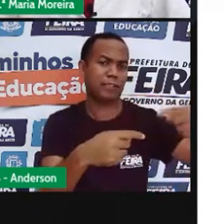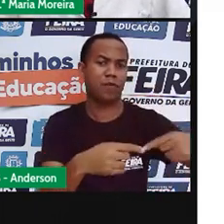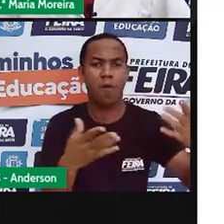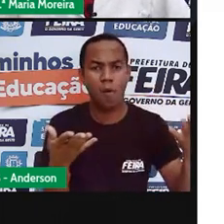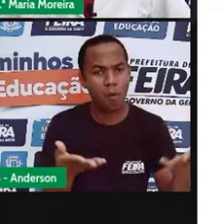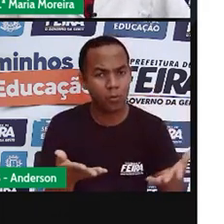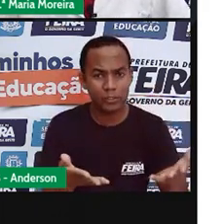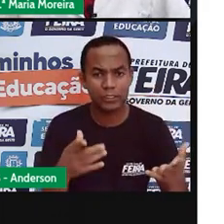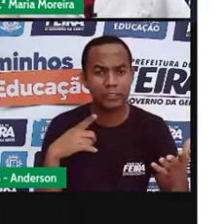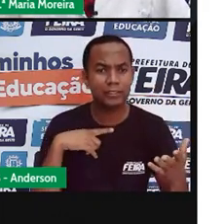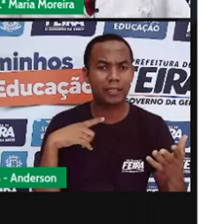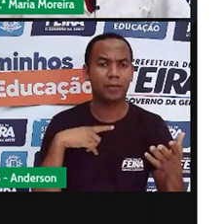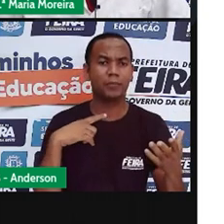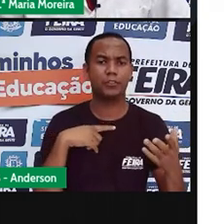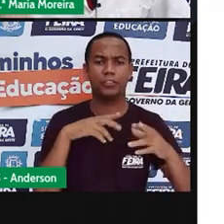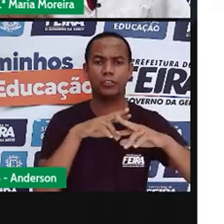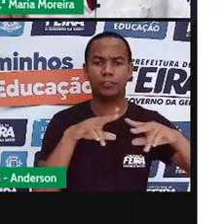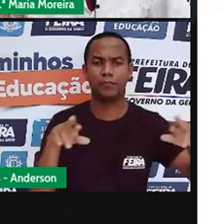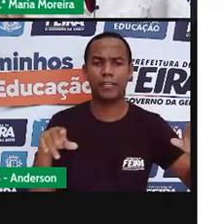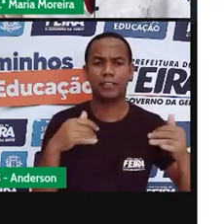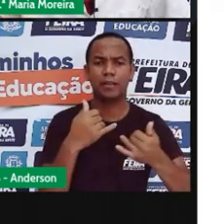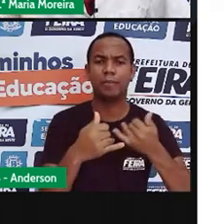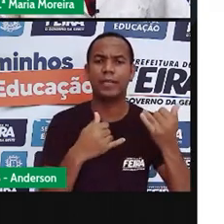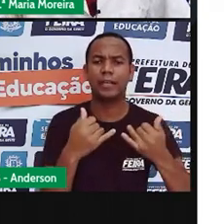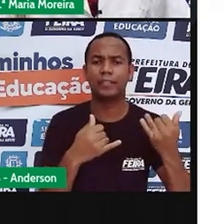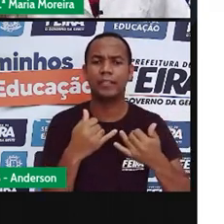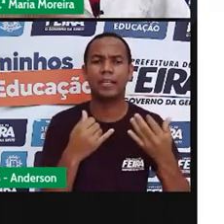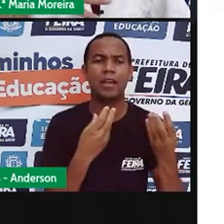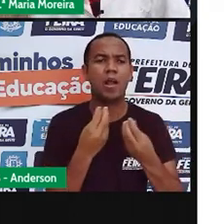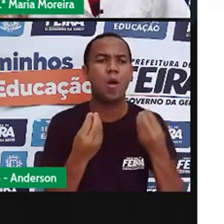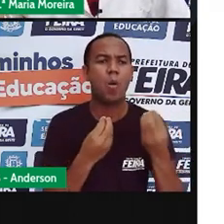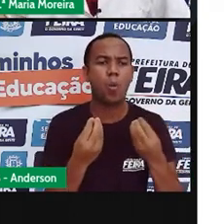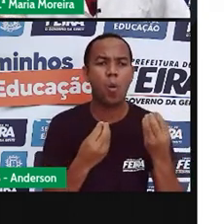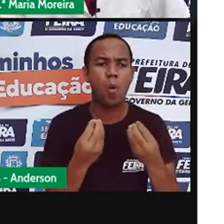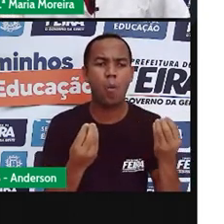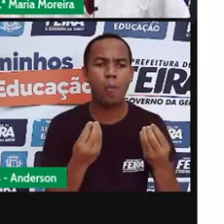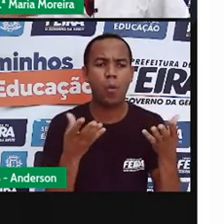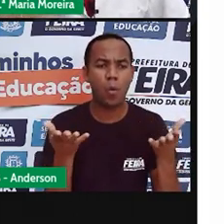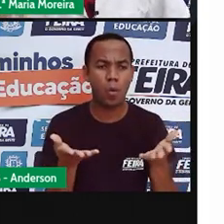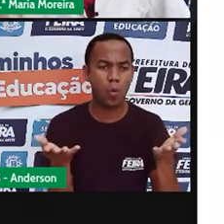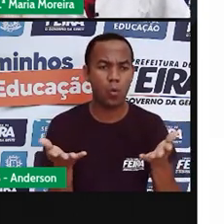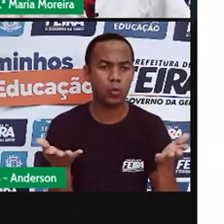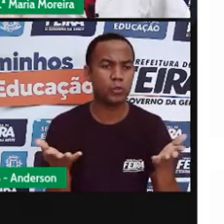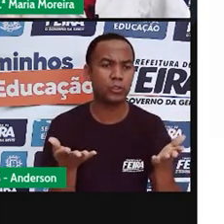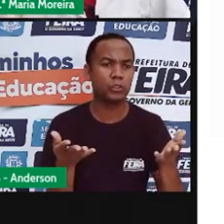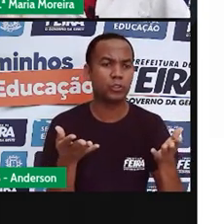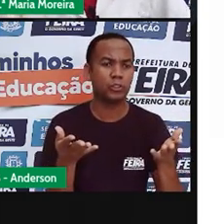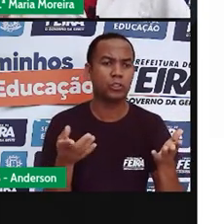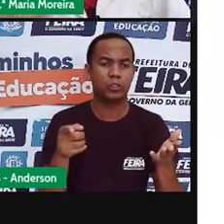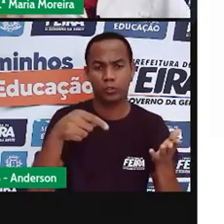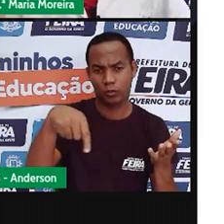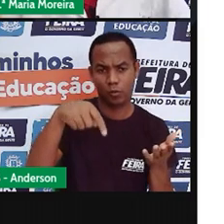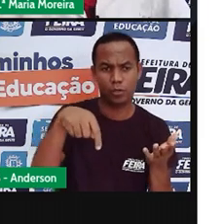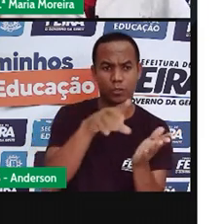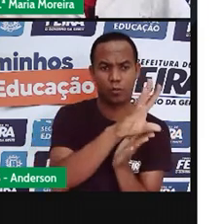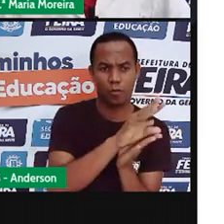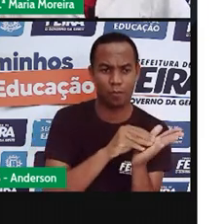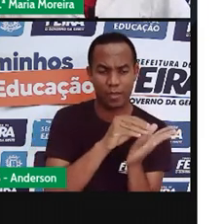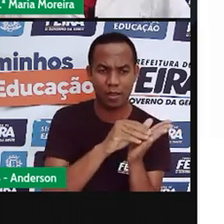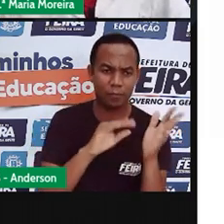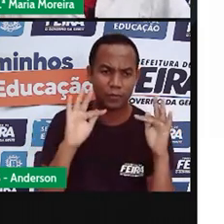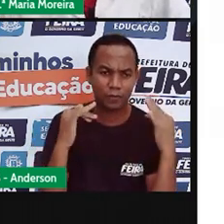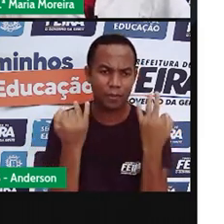dias. Então, vamos falar do quê? Dessas influências, né? De outras, de outros países,